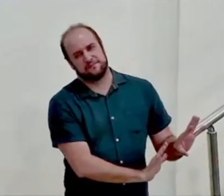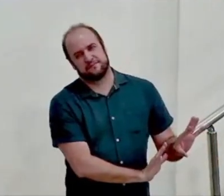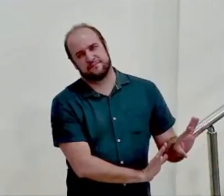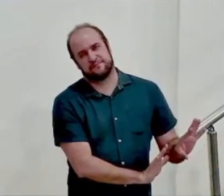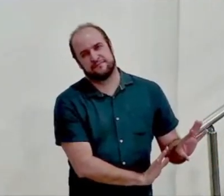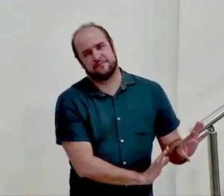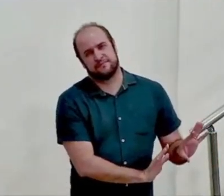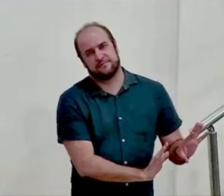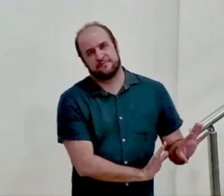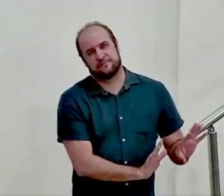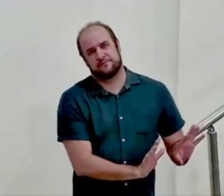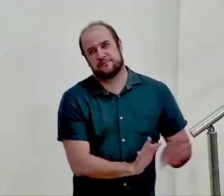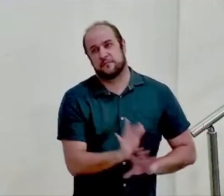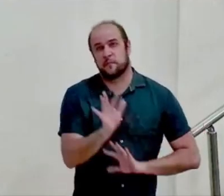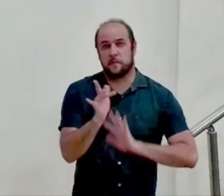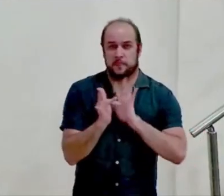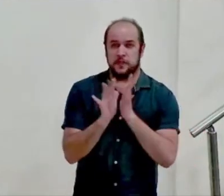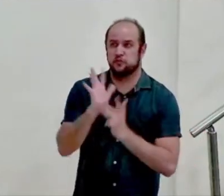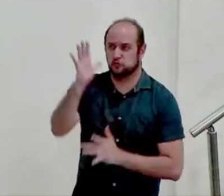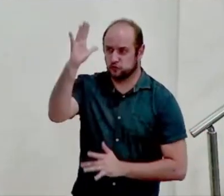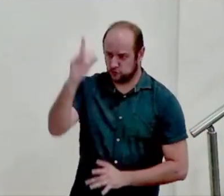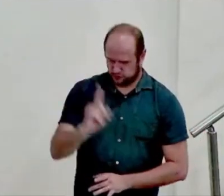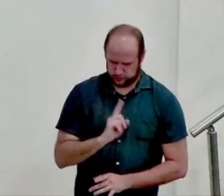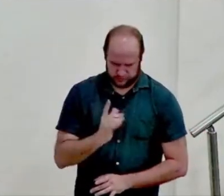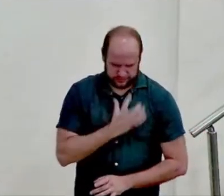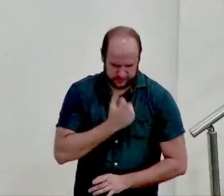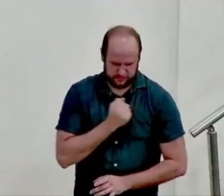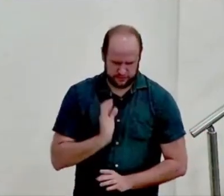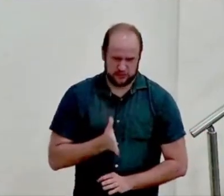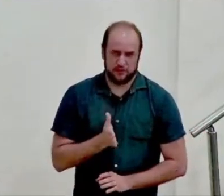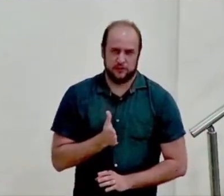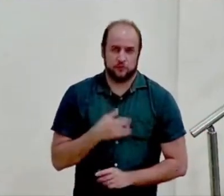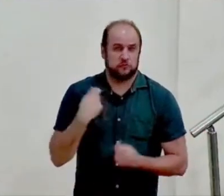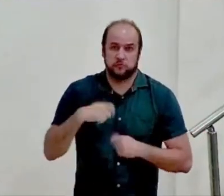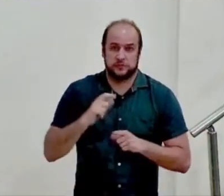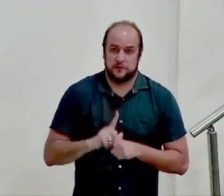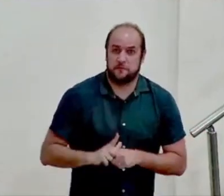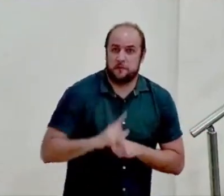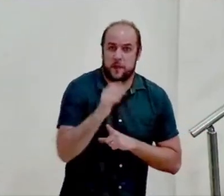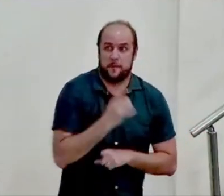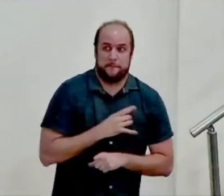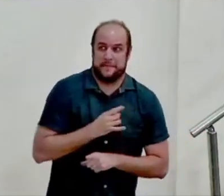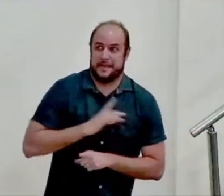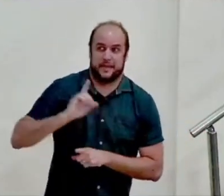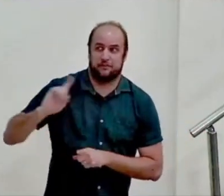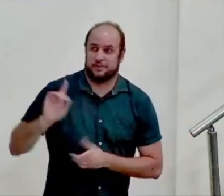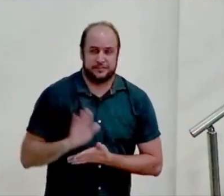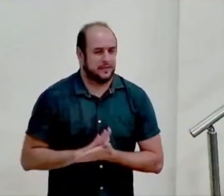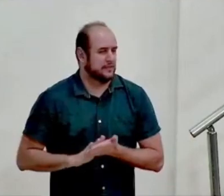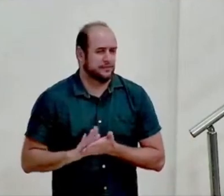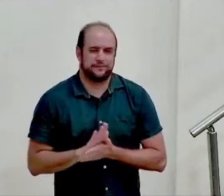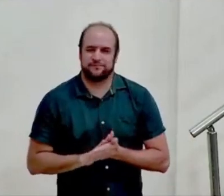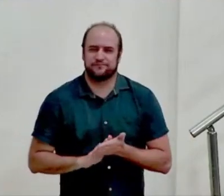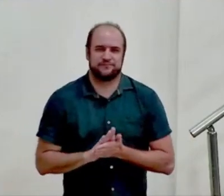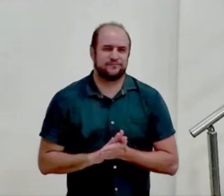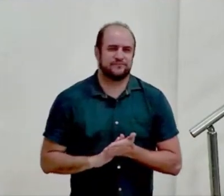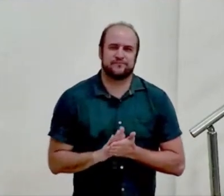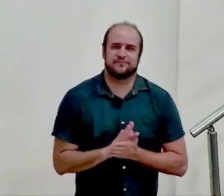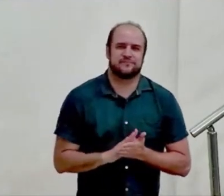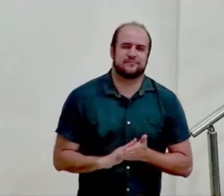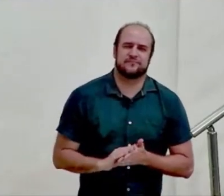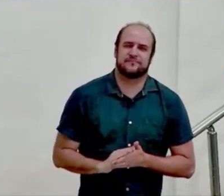alcançado por Cristo você não precisará fugir da presença de Deus e ter medo de Deus você